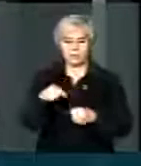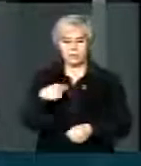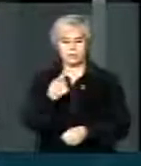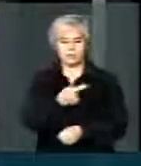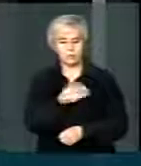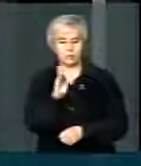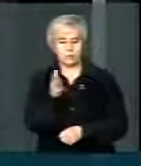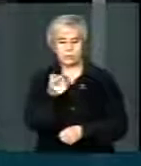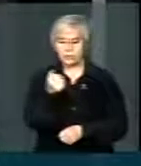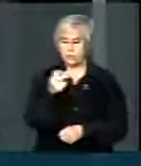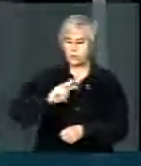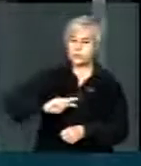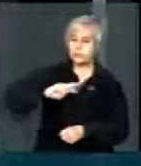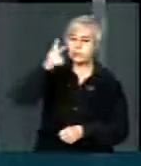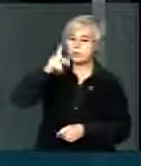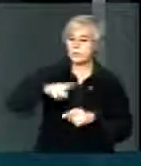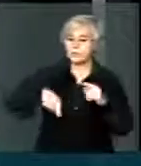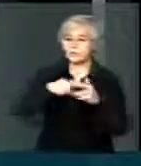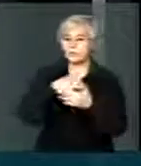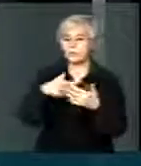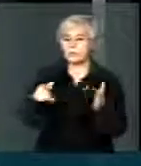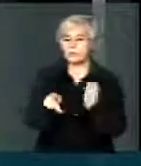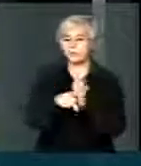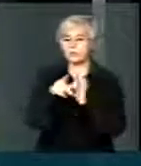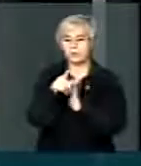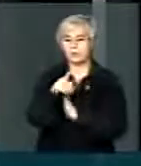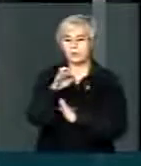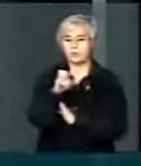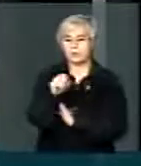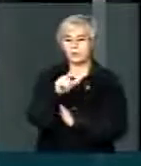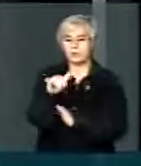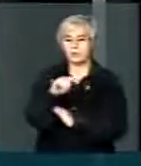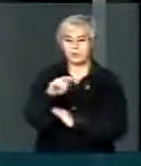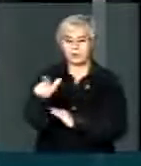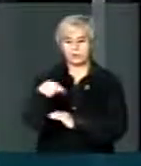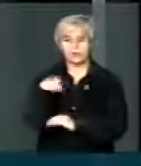quase que dobramos a produção na área do pré-sal. Muito obrigado, senhor presidente.